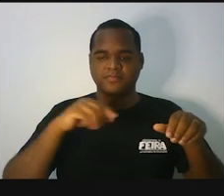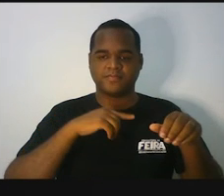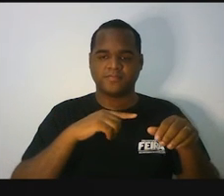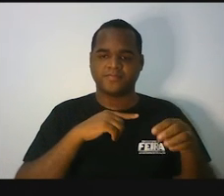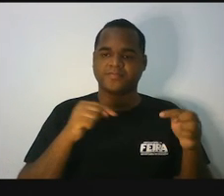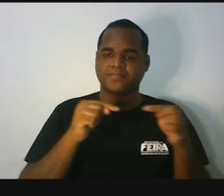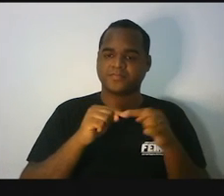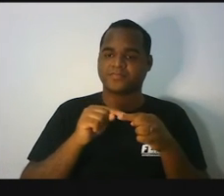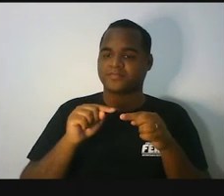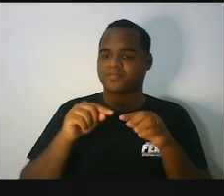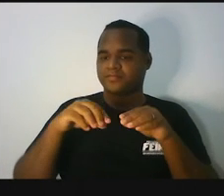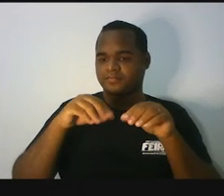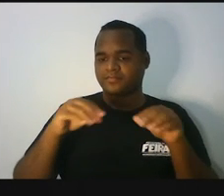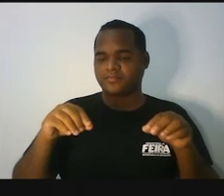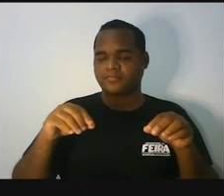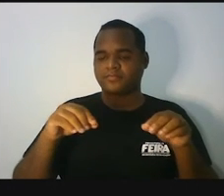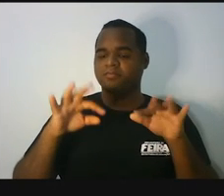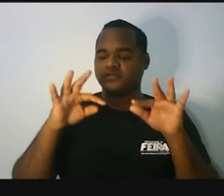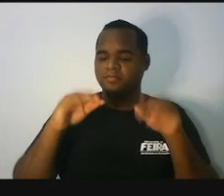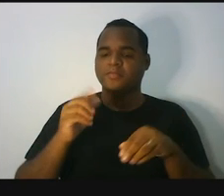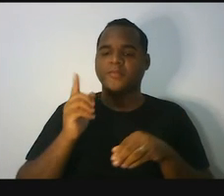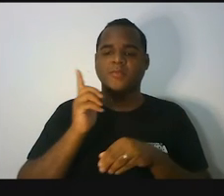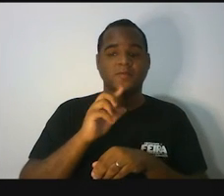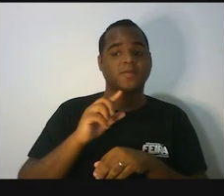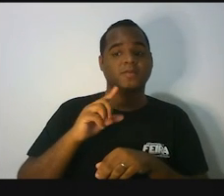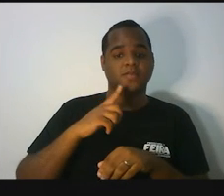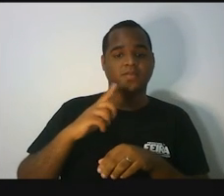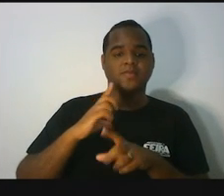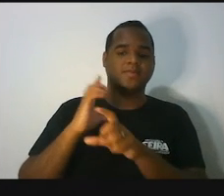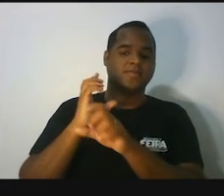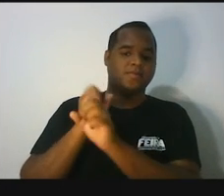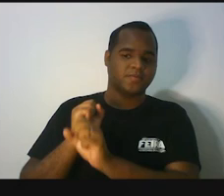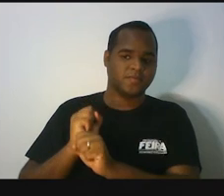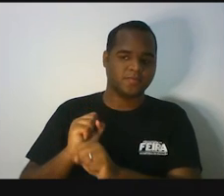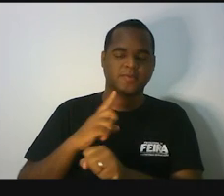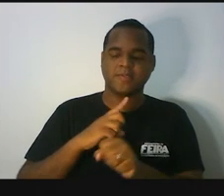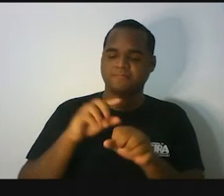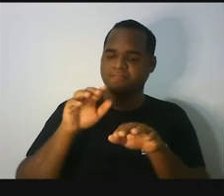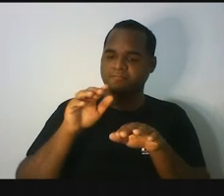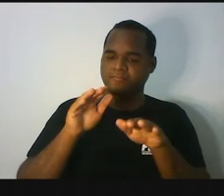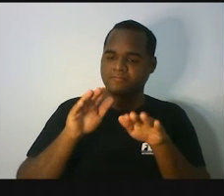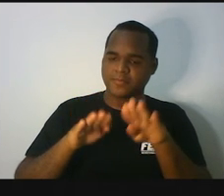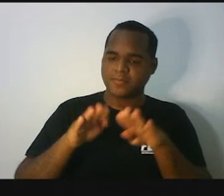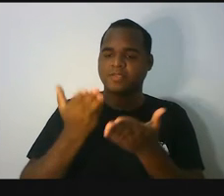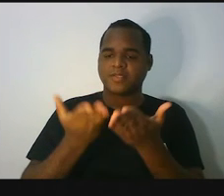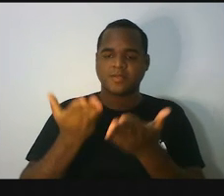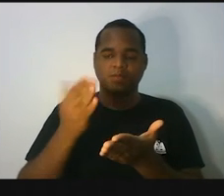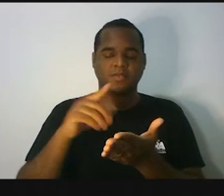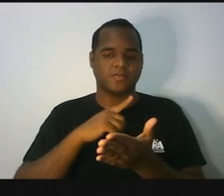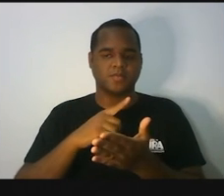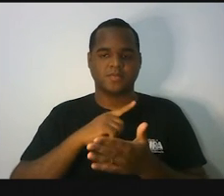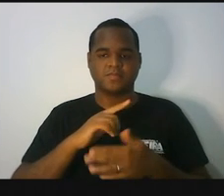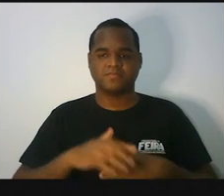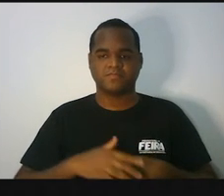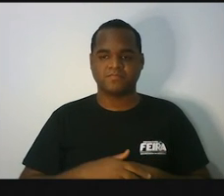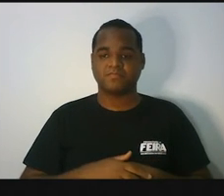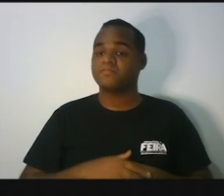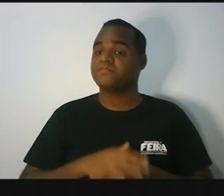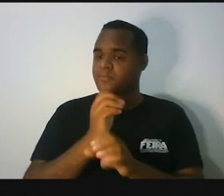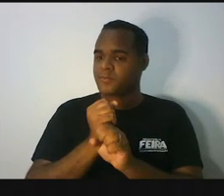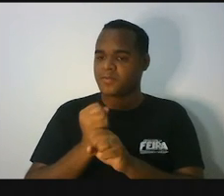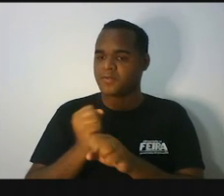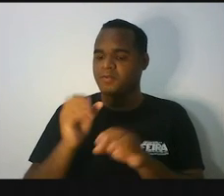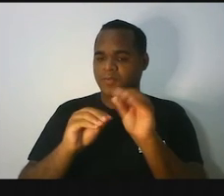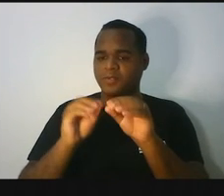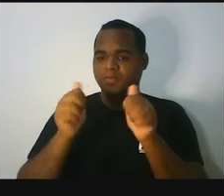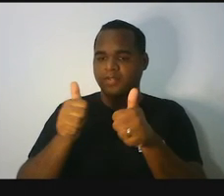Até você fazer com que os pratos se equilibrem quando se equilibrar essa quantidade de farinha que você colocou